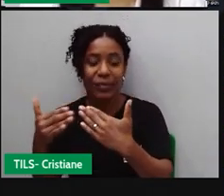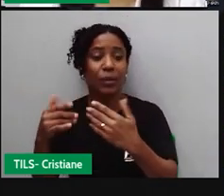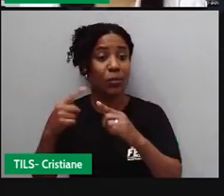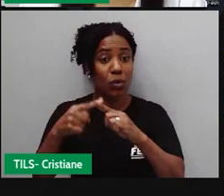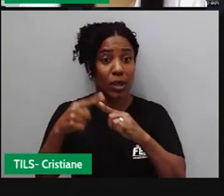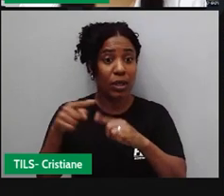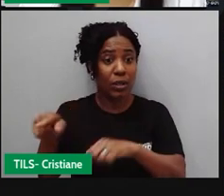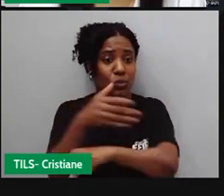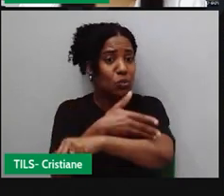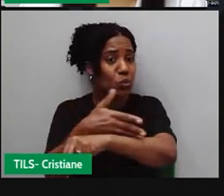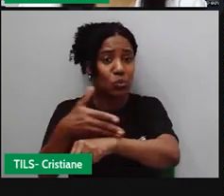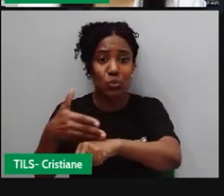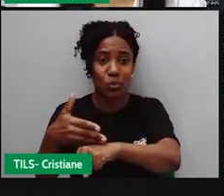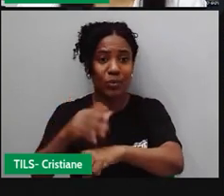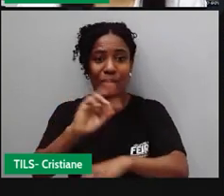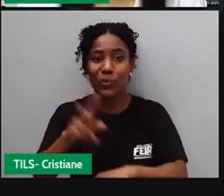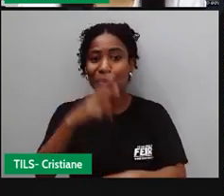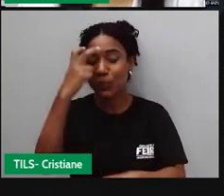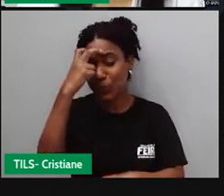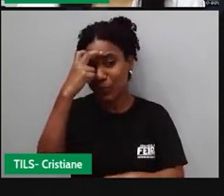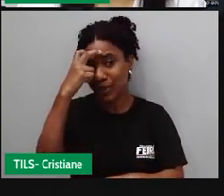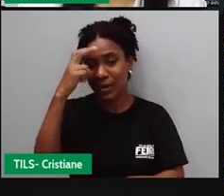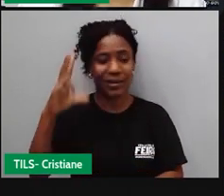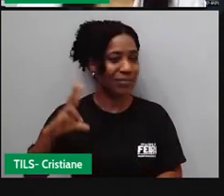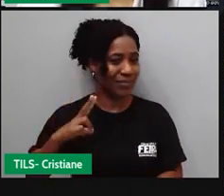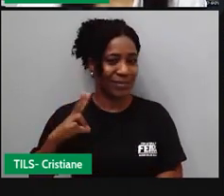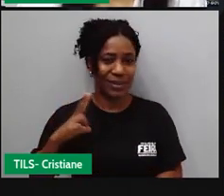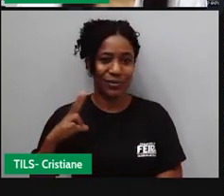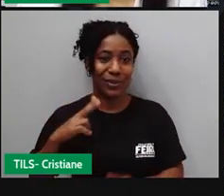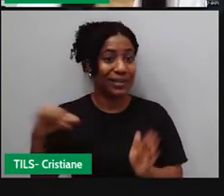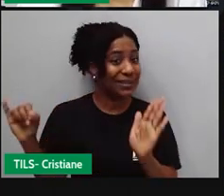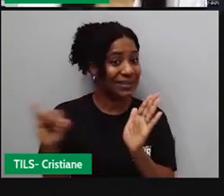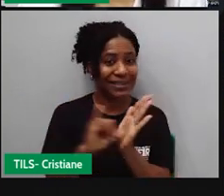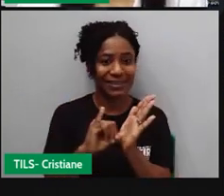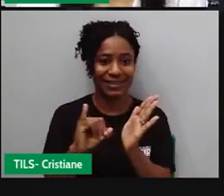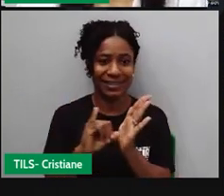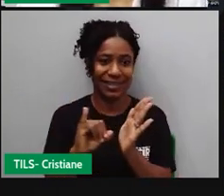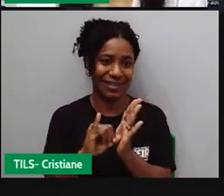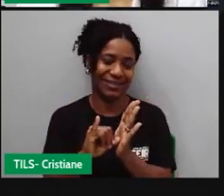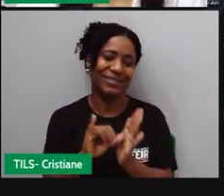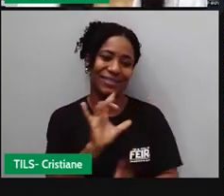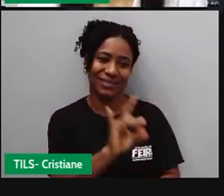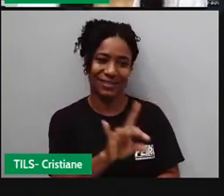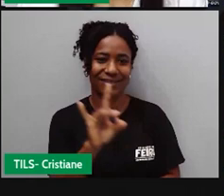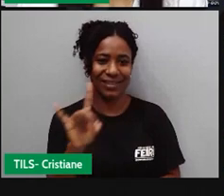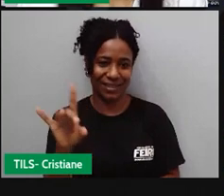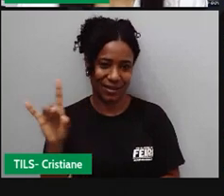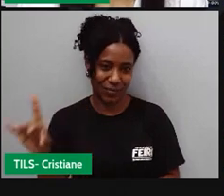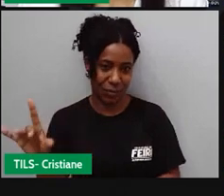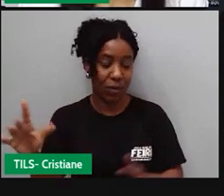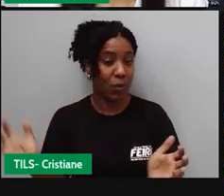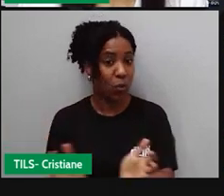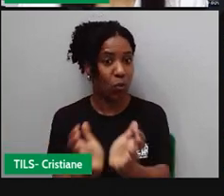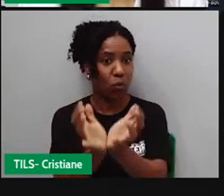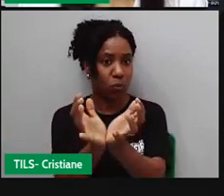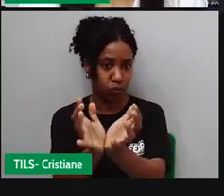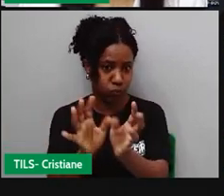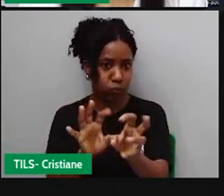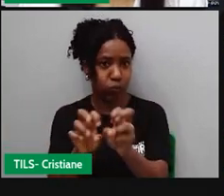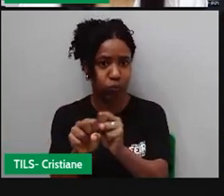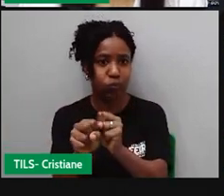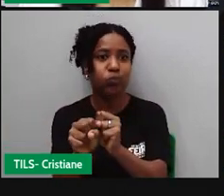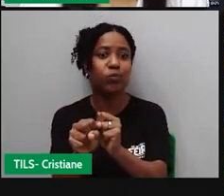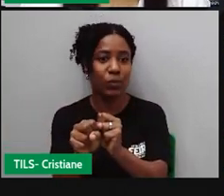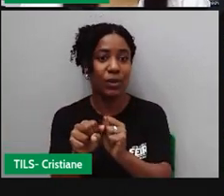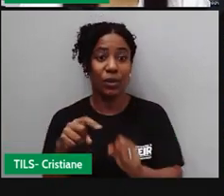hábito, têm costumes particulares dos povos que o formaram. E a gente vai saber aí a